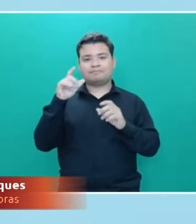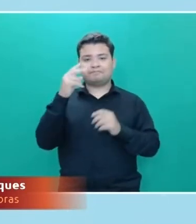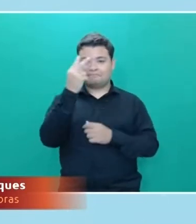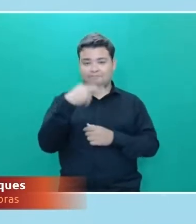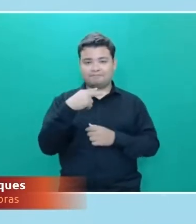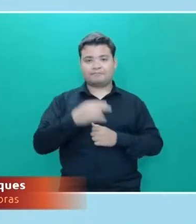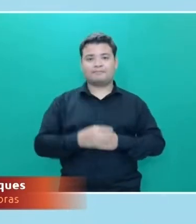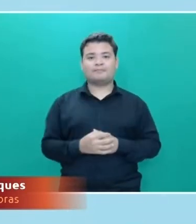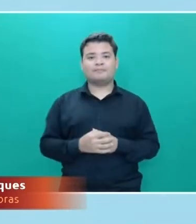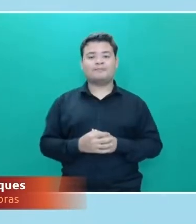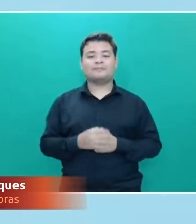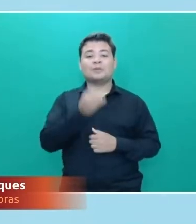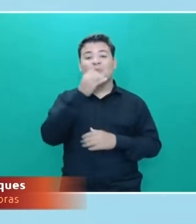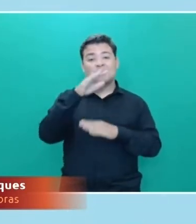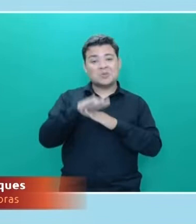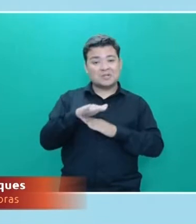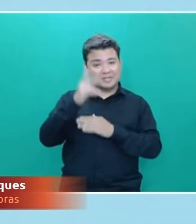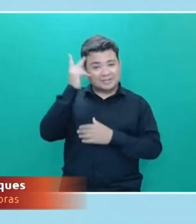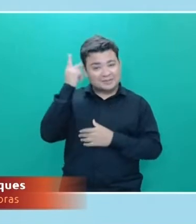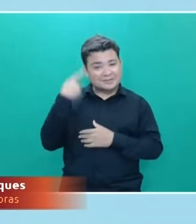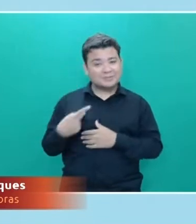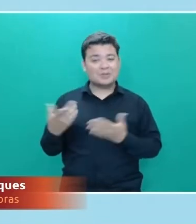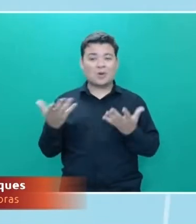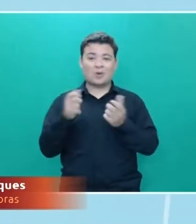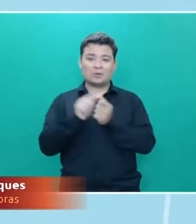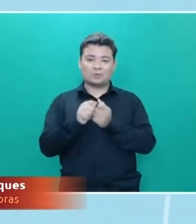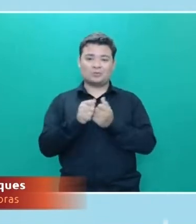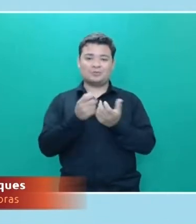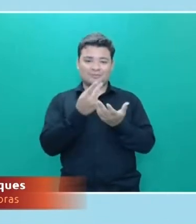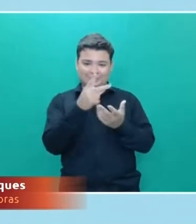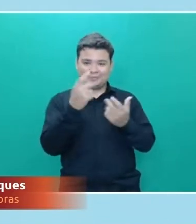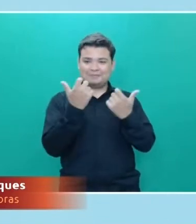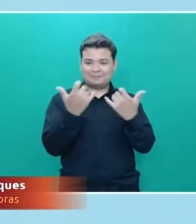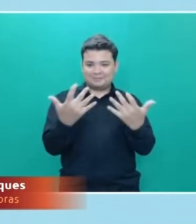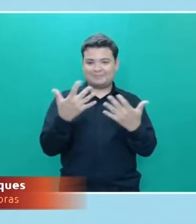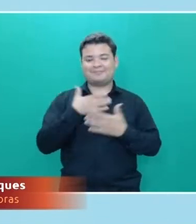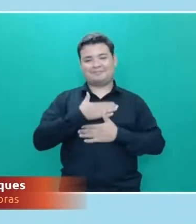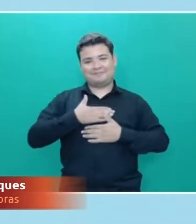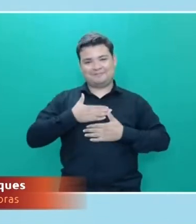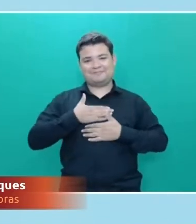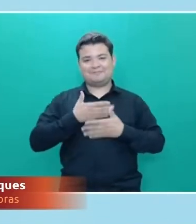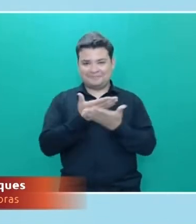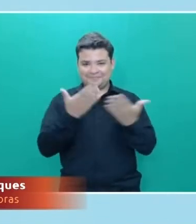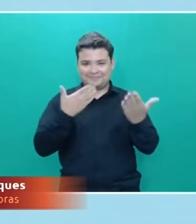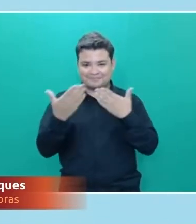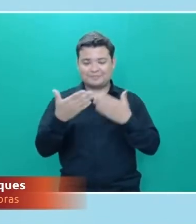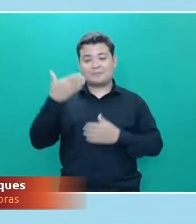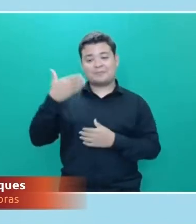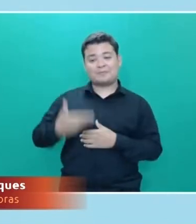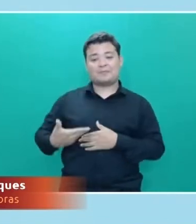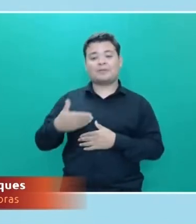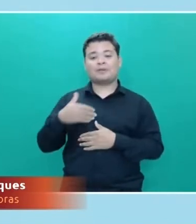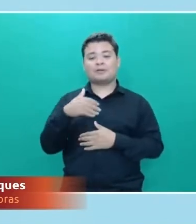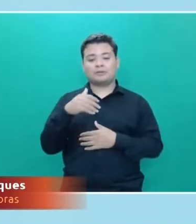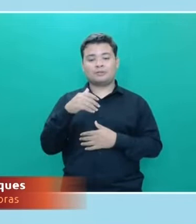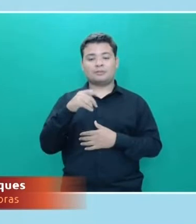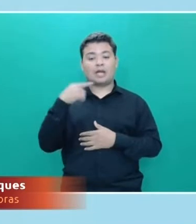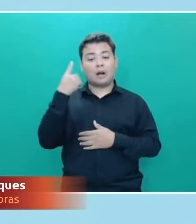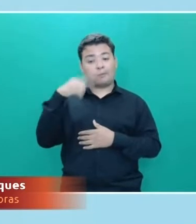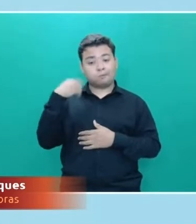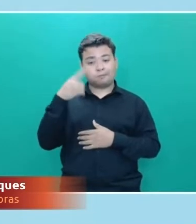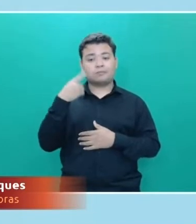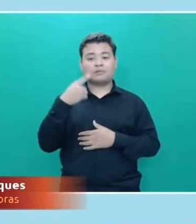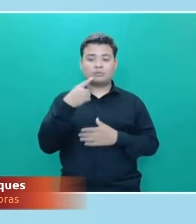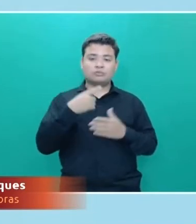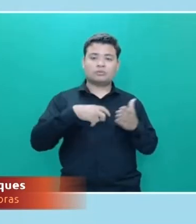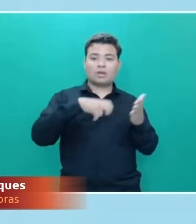Boa tarde, Camila. É um prazer poder falar para o seu público. Meu nome é Glauber Nunes, eu sou advogado criminalista e